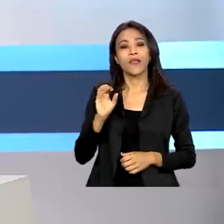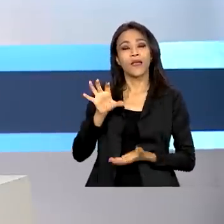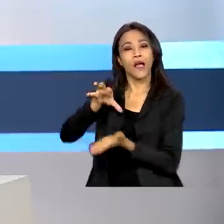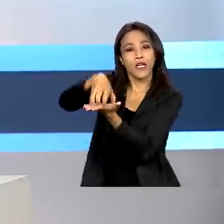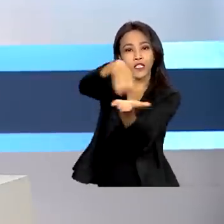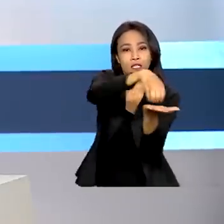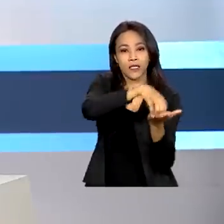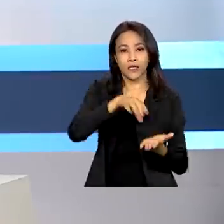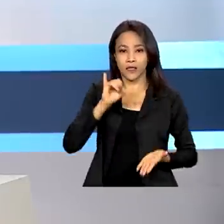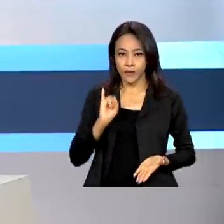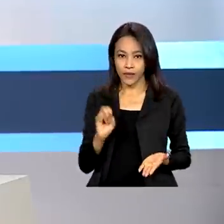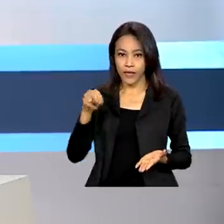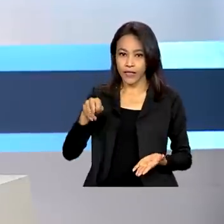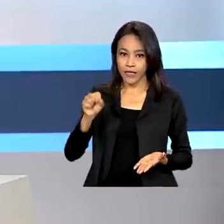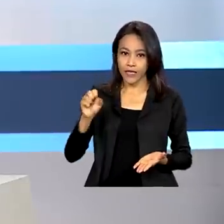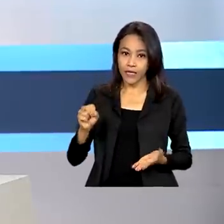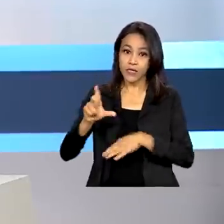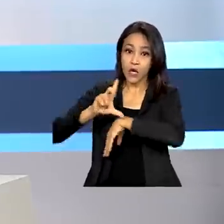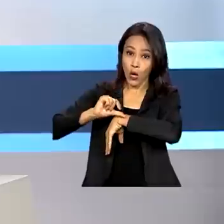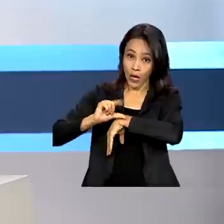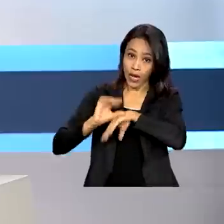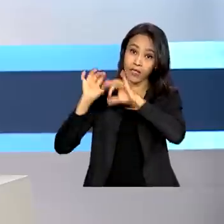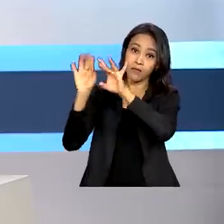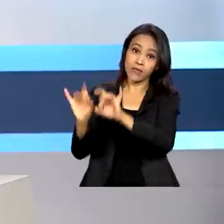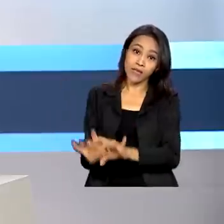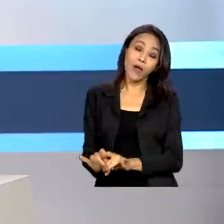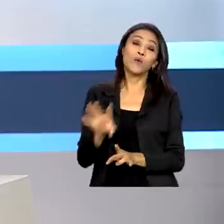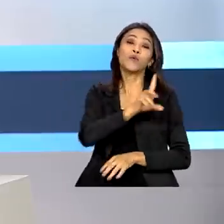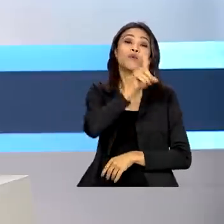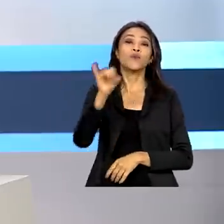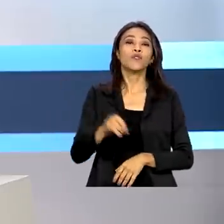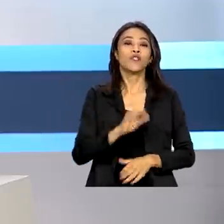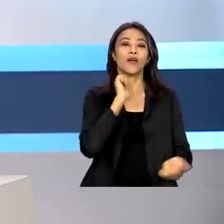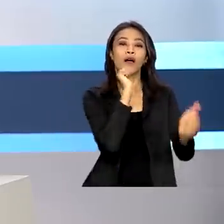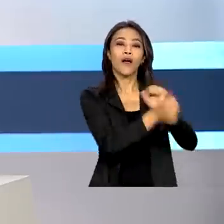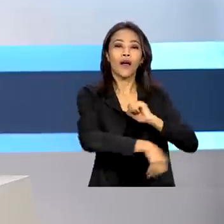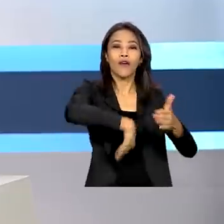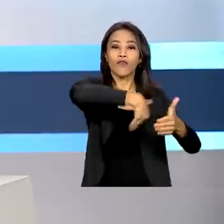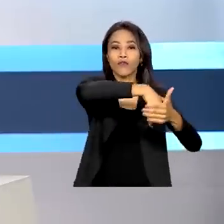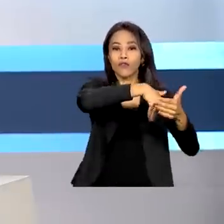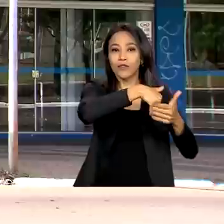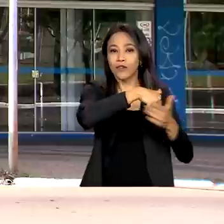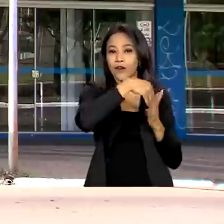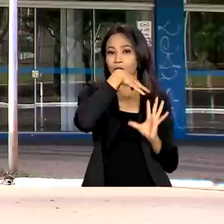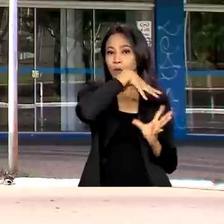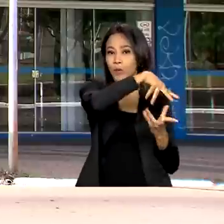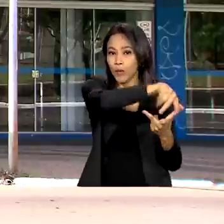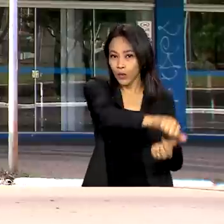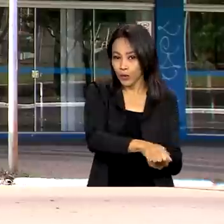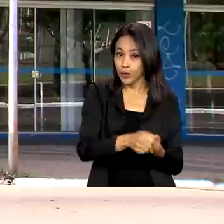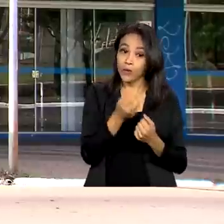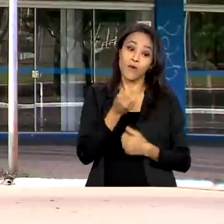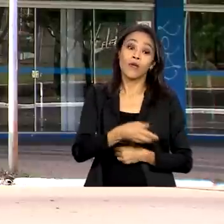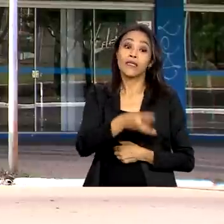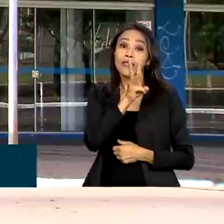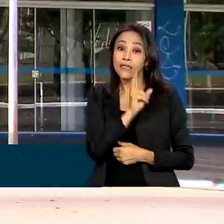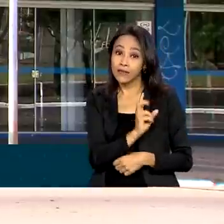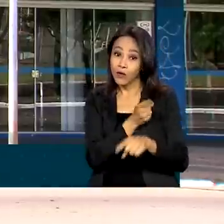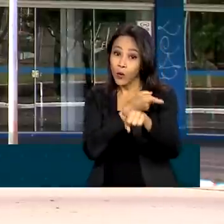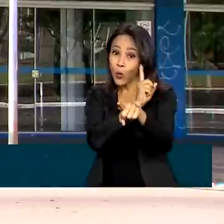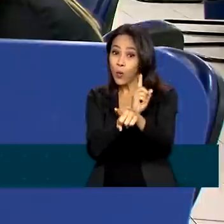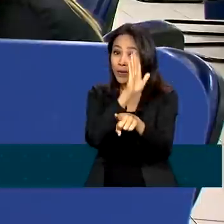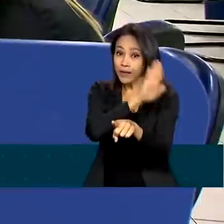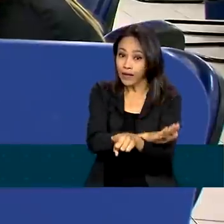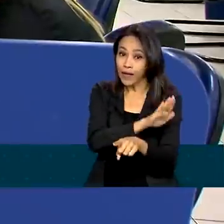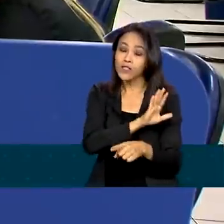horário especial nos dias em que a seleção brasileira estiver em campo na Copa do Mundo. Quando o jogo for às 13 horas, o atendimento